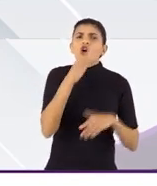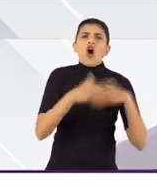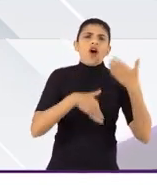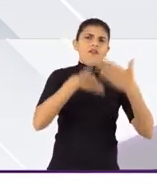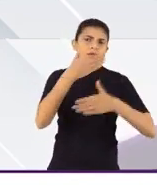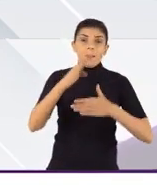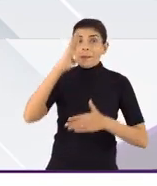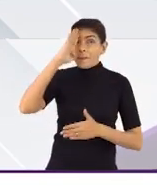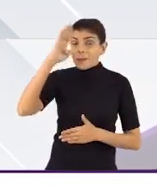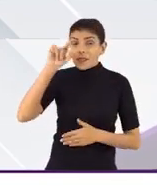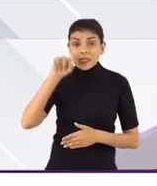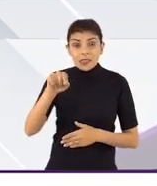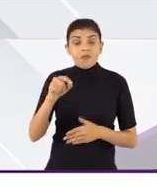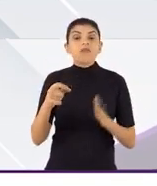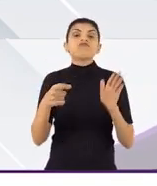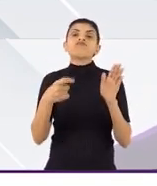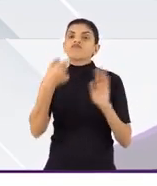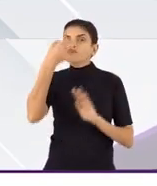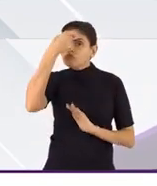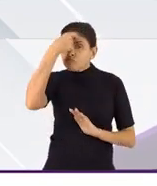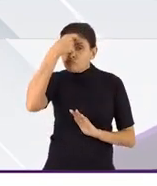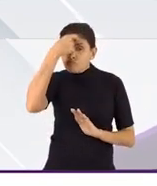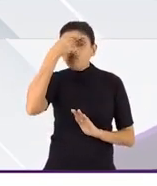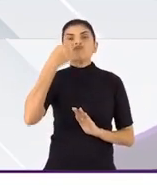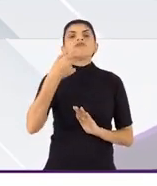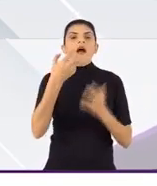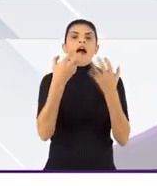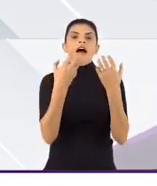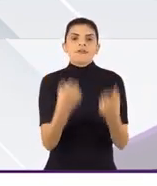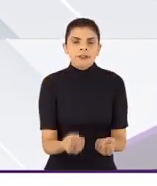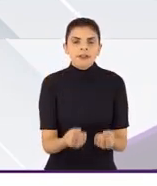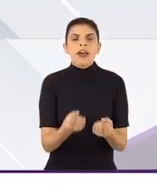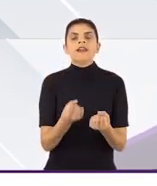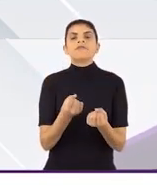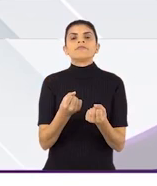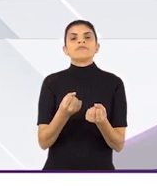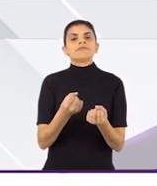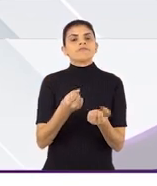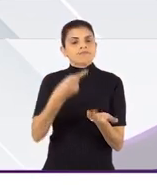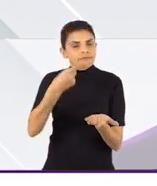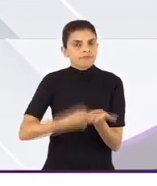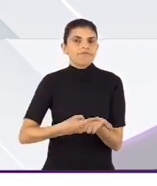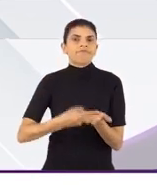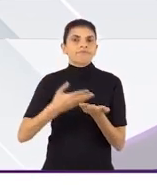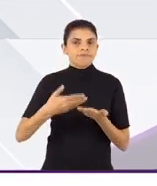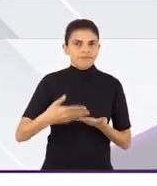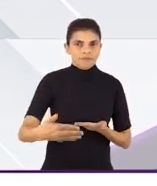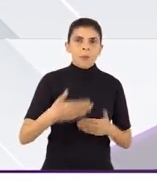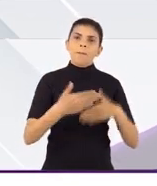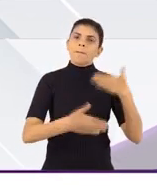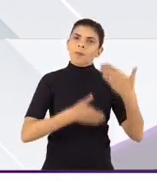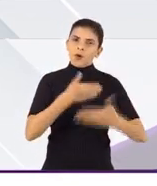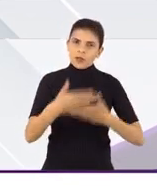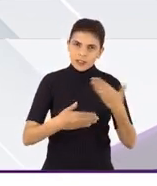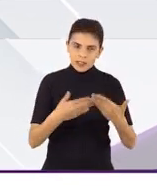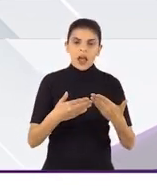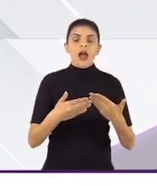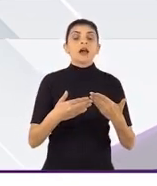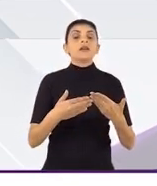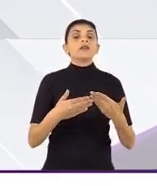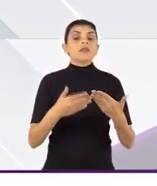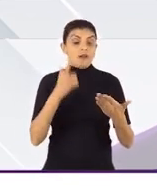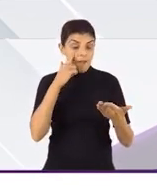trazendo grande inovação, principalmente no processo de consentimento, sendo